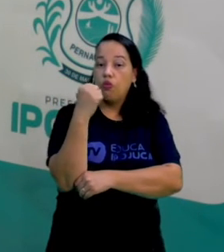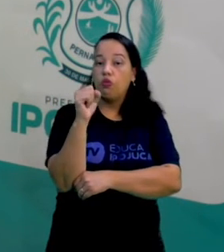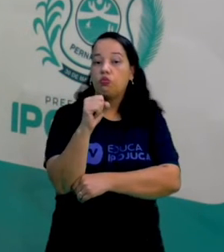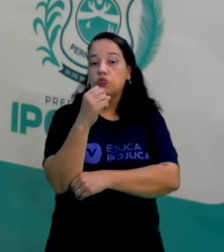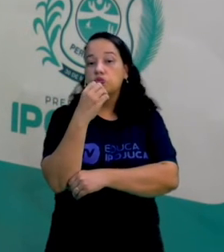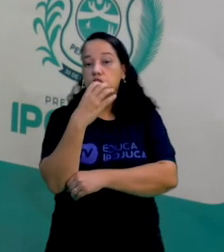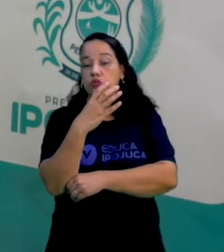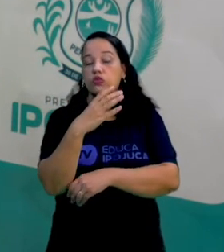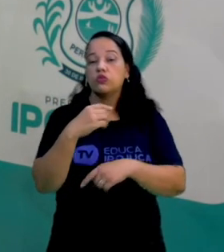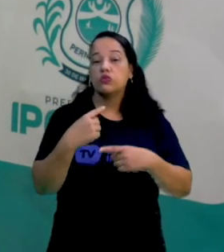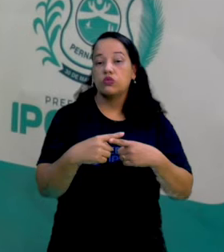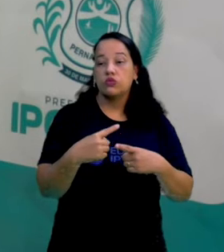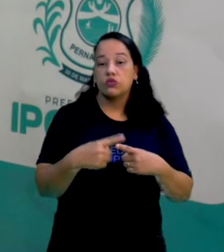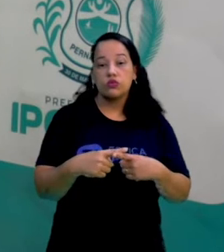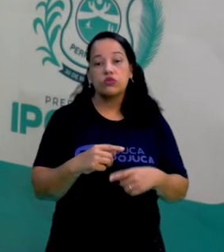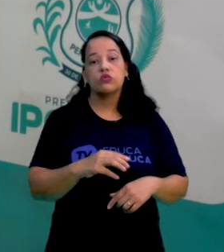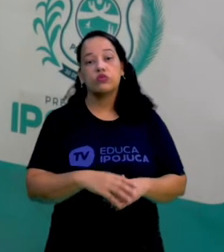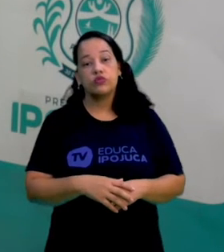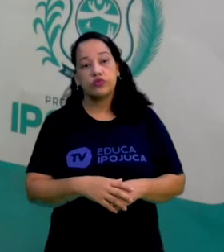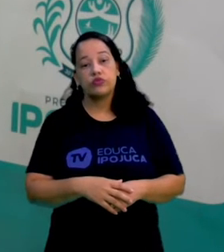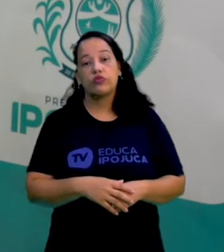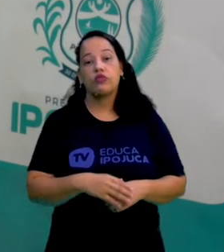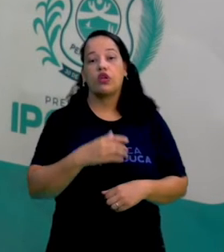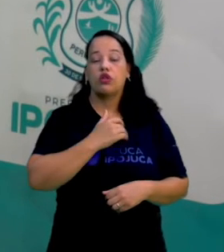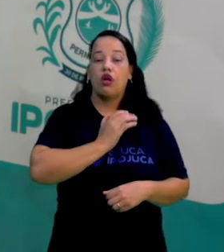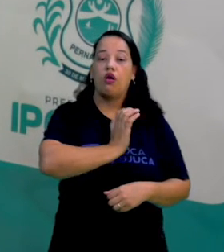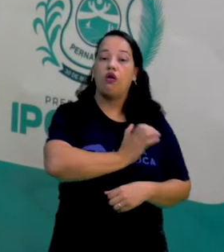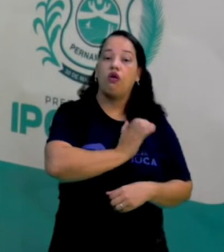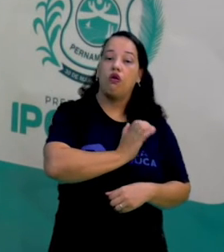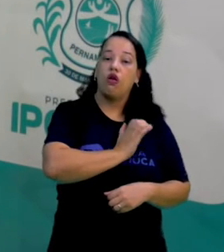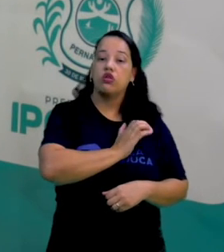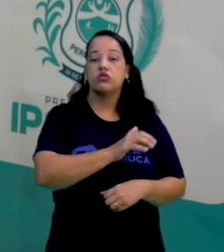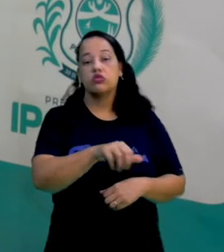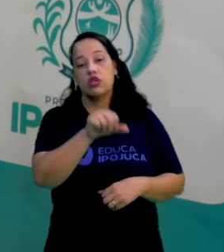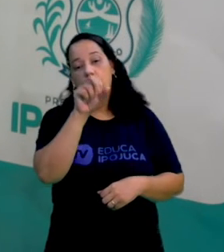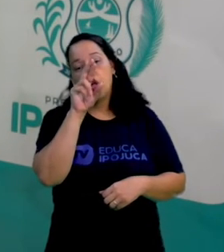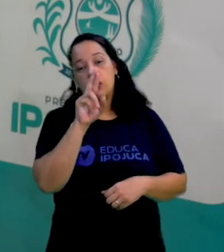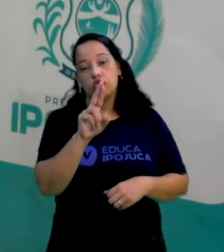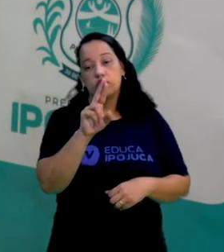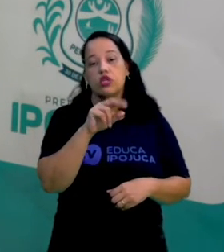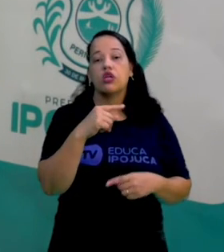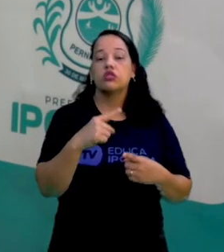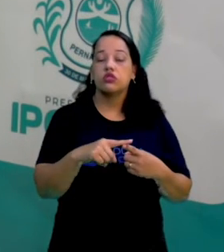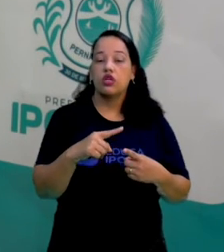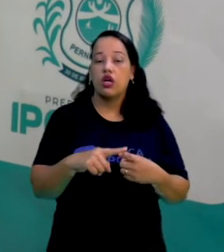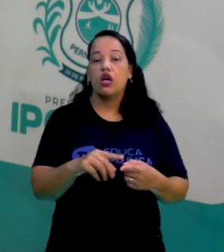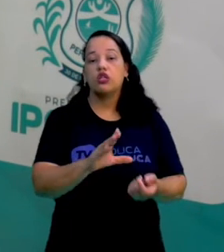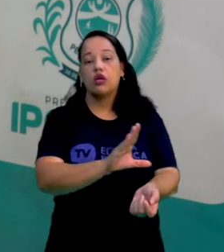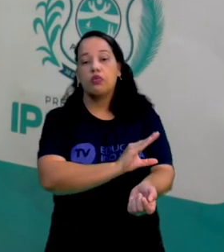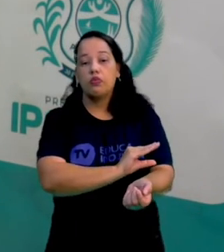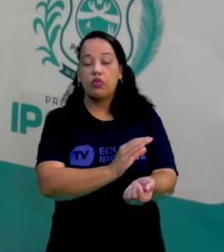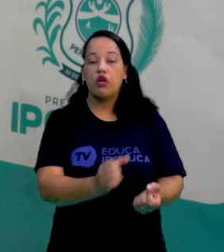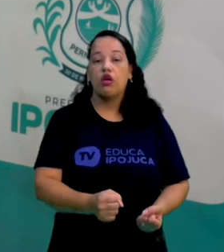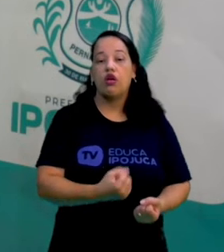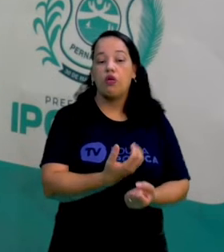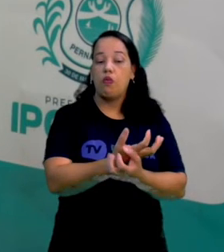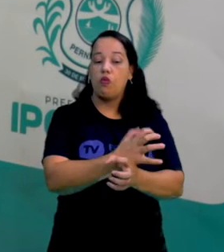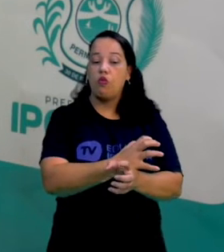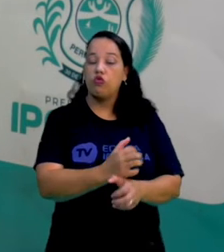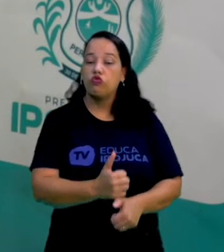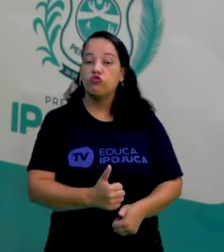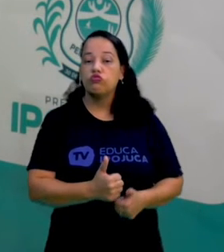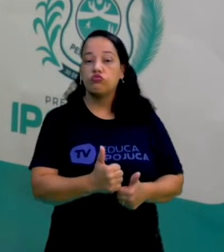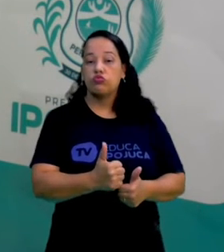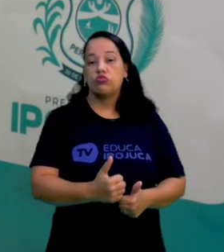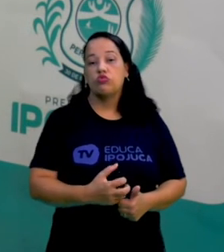dentro desse contexto onde você tem a questão cardiovascular, a cardiorrespiratória, a questão do fortalecimento esquelético, músculo